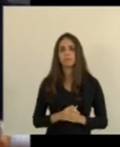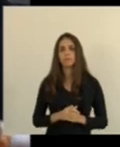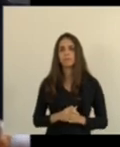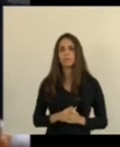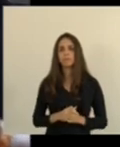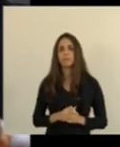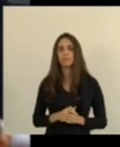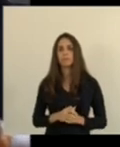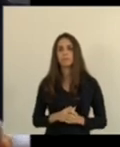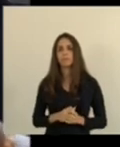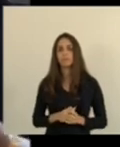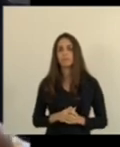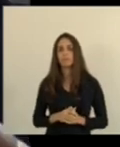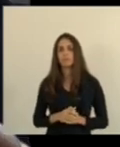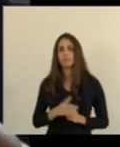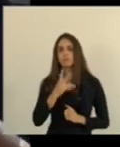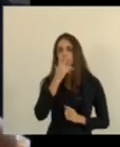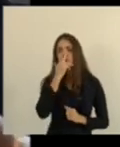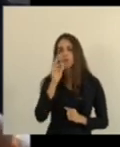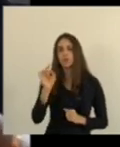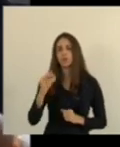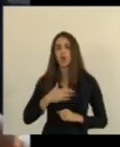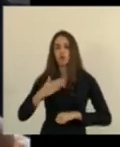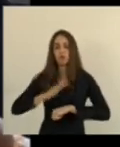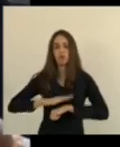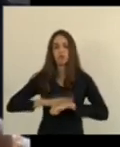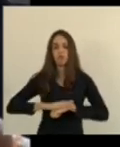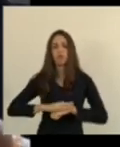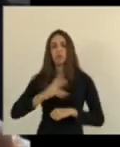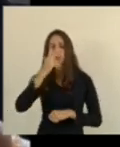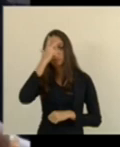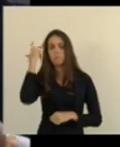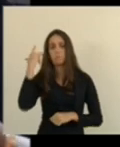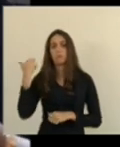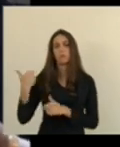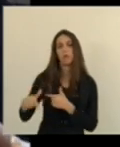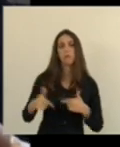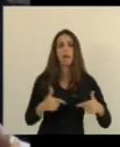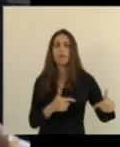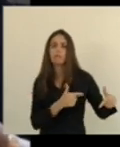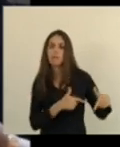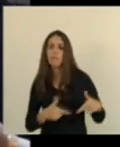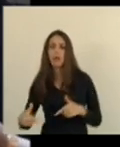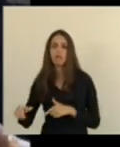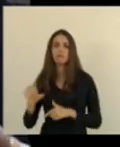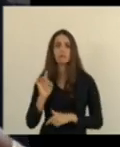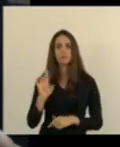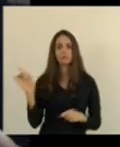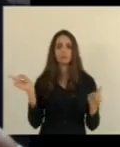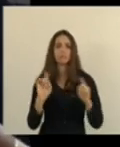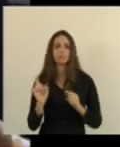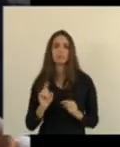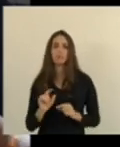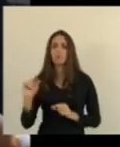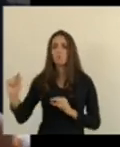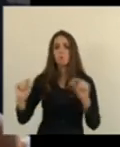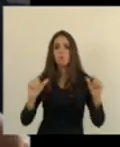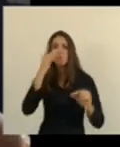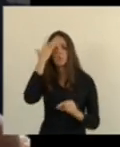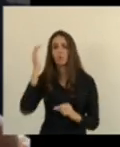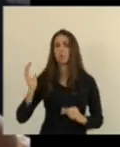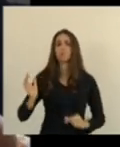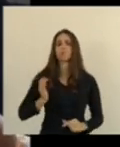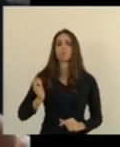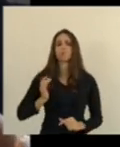como mera mão de obra para enriquecimento de meia dúzia de pessoas.